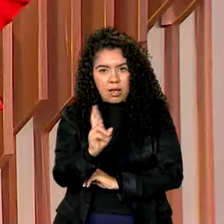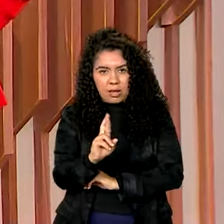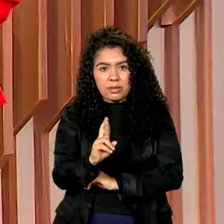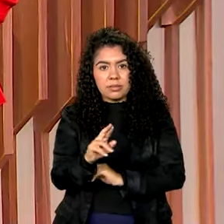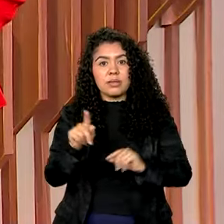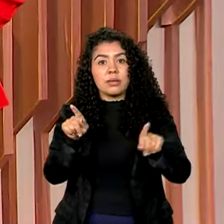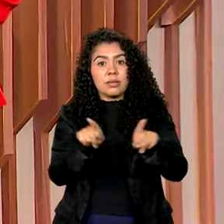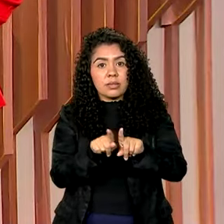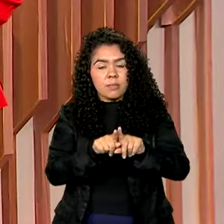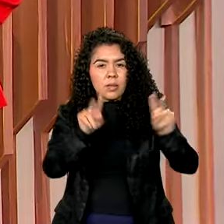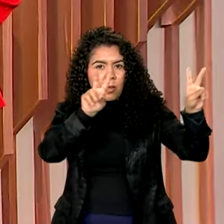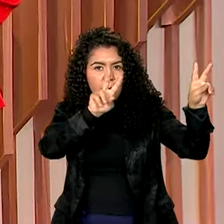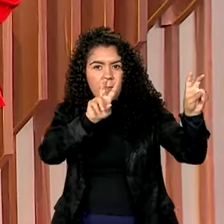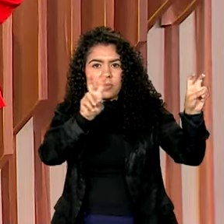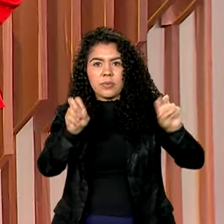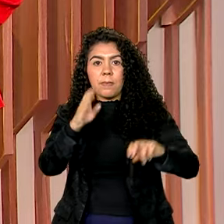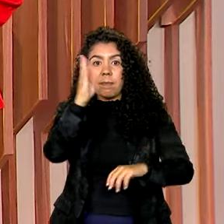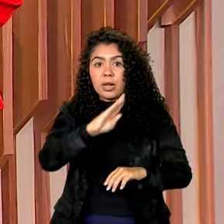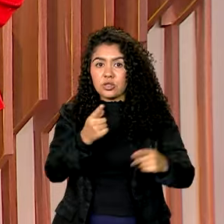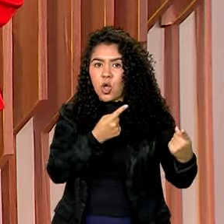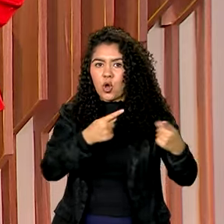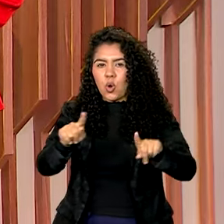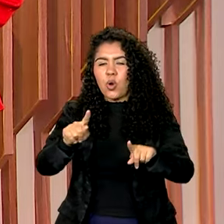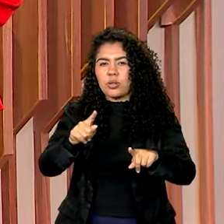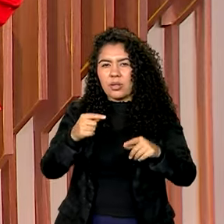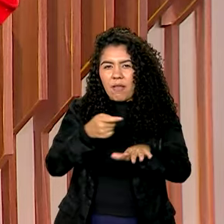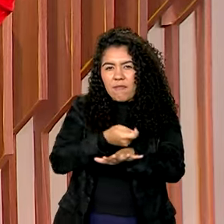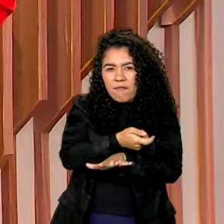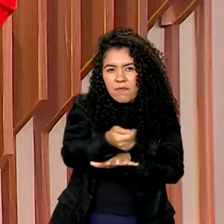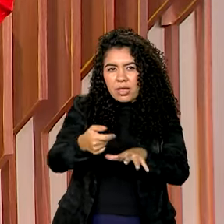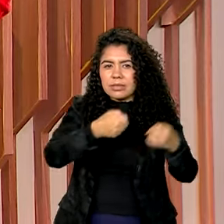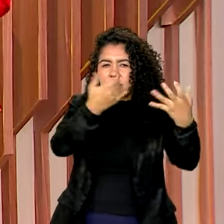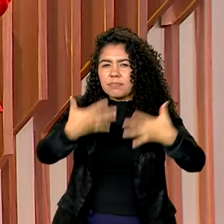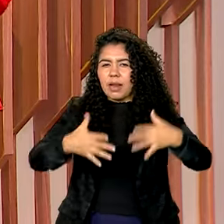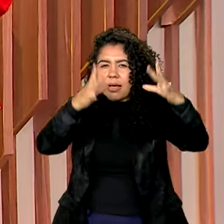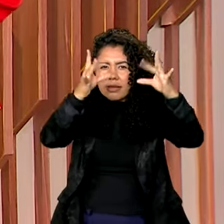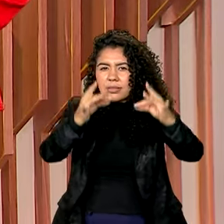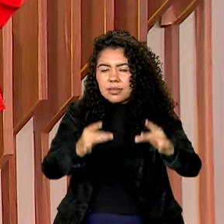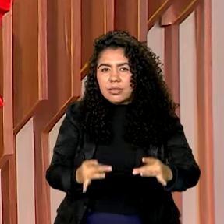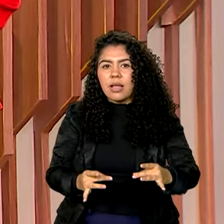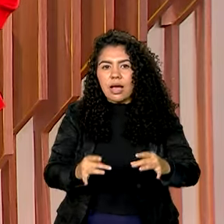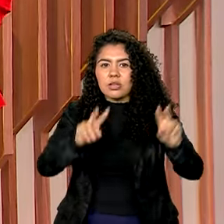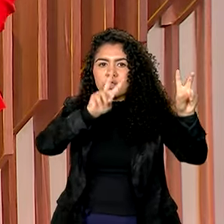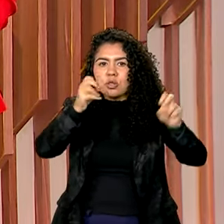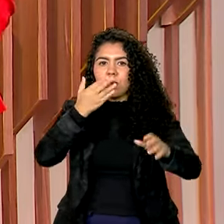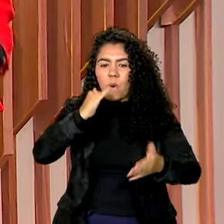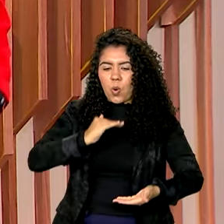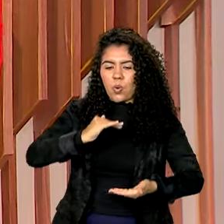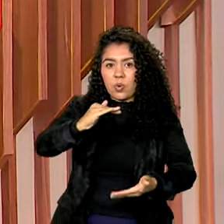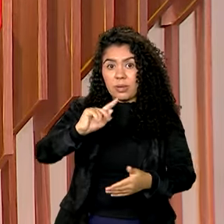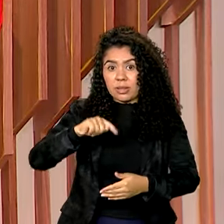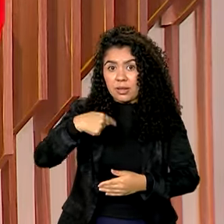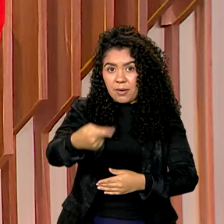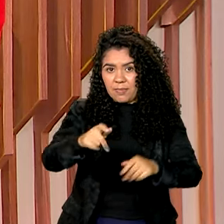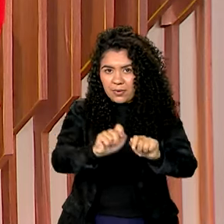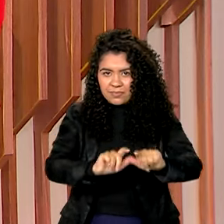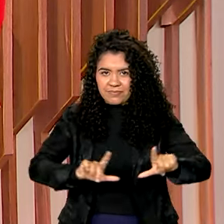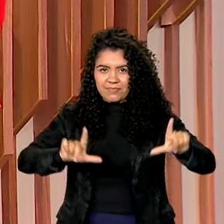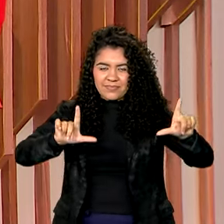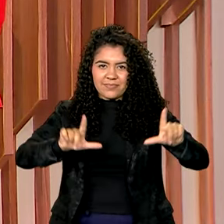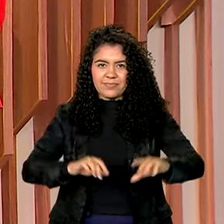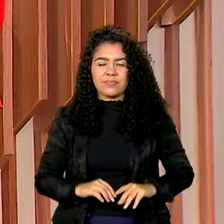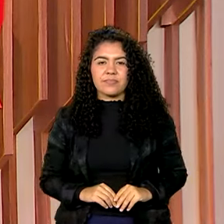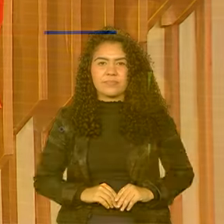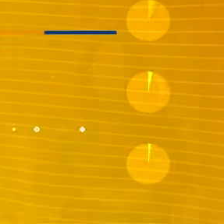E no Brasil contra a Fake de hoje, a gente esclarece as informações sobre a cesta básica. Voltamos em instantes.